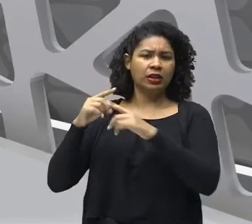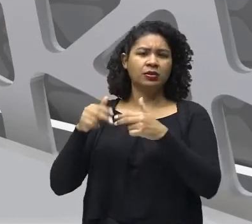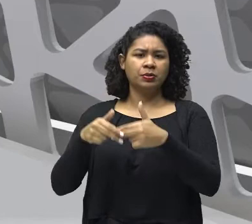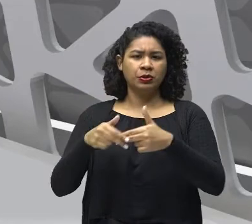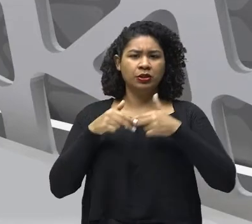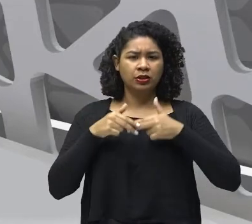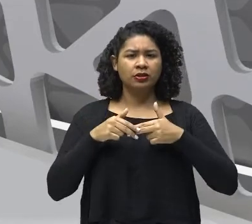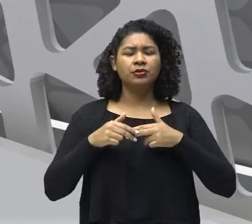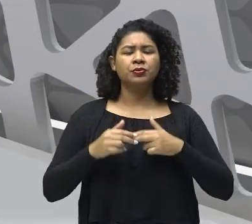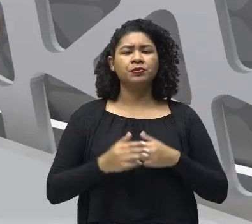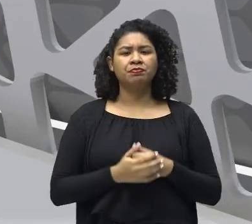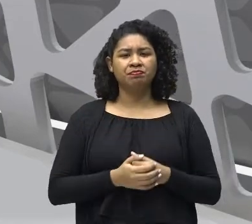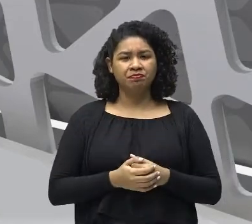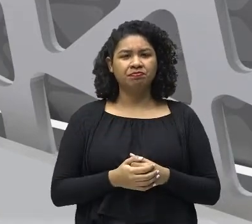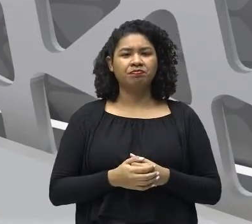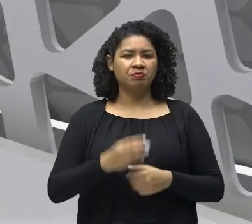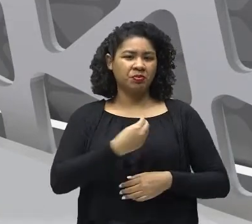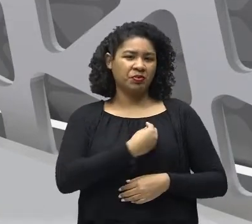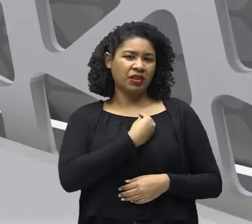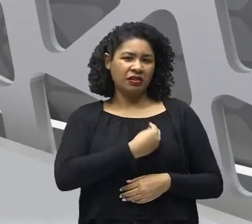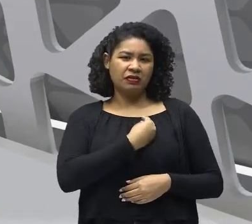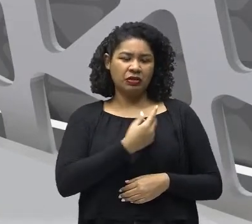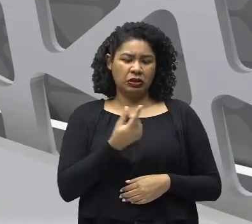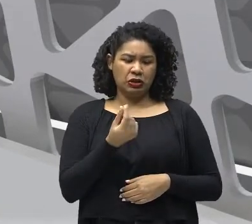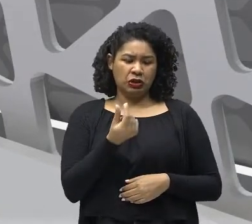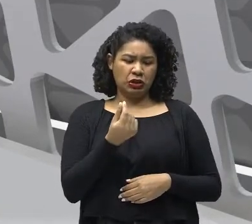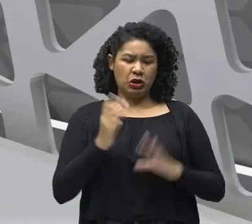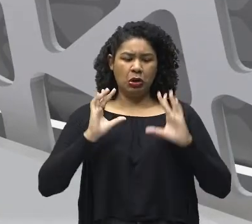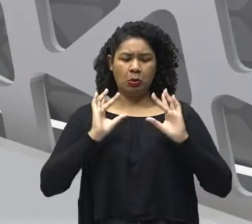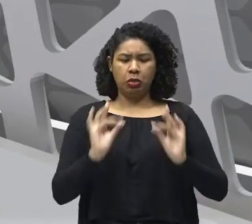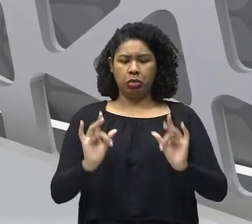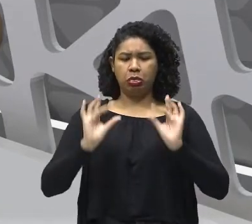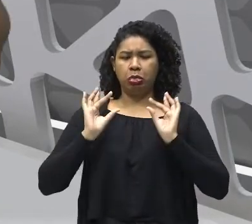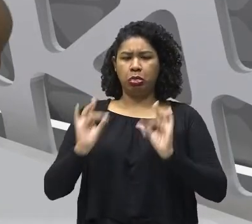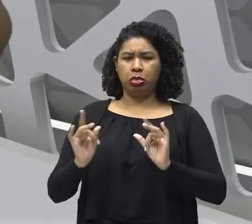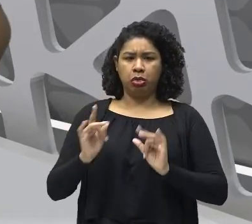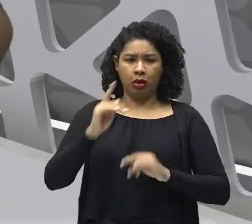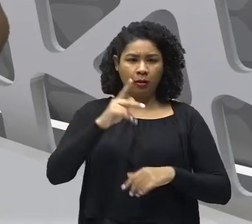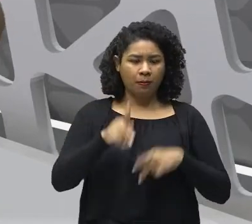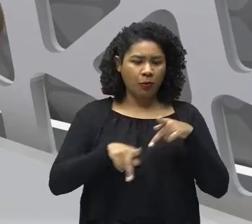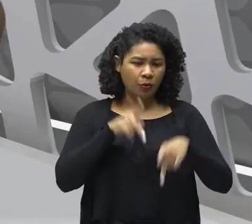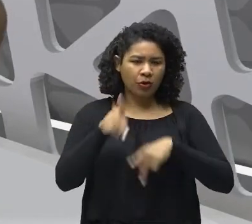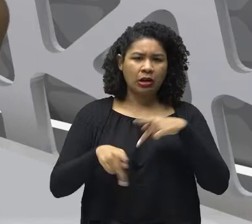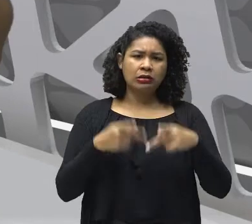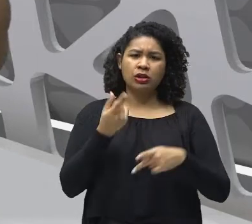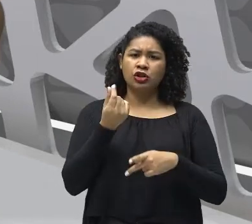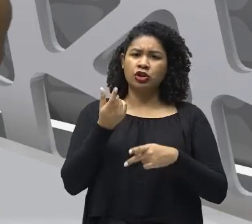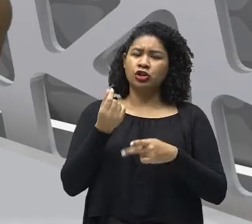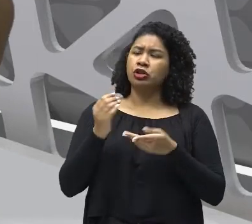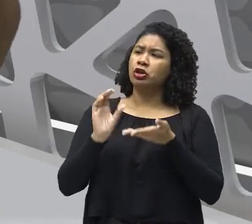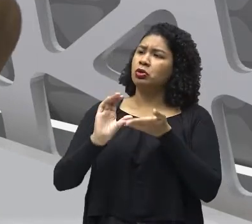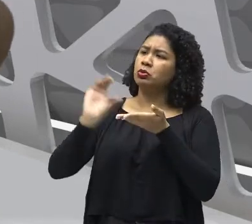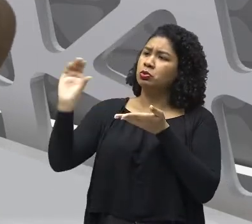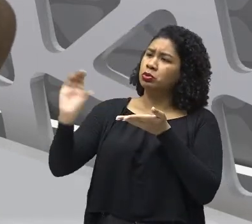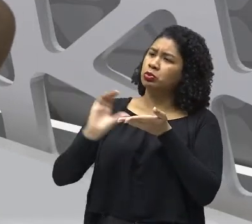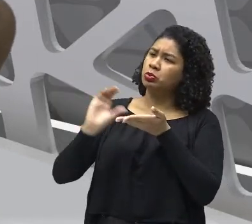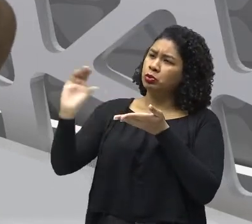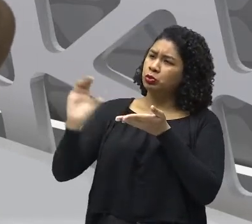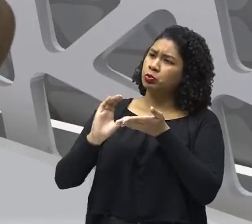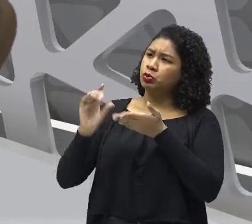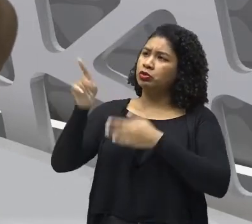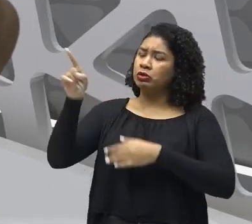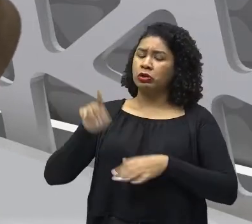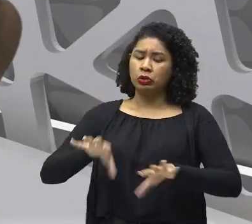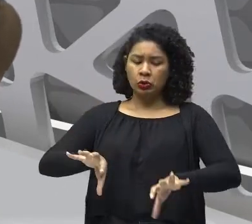ali desregrada, gastando aquilo que era doado para a Igreja, mas que os padres e os bíspos pegavam para si e